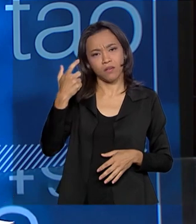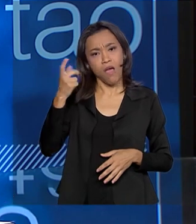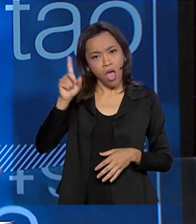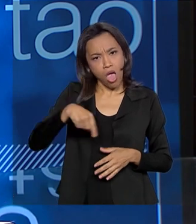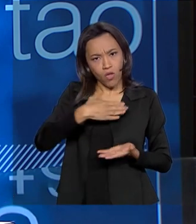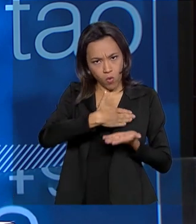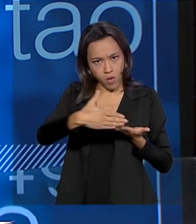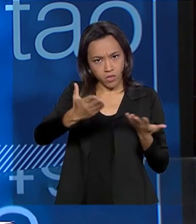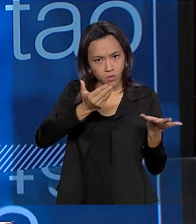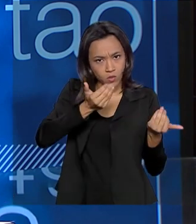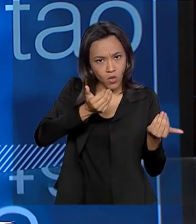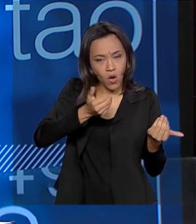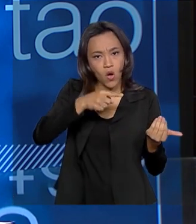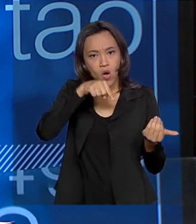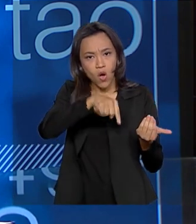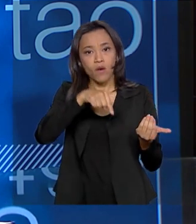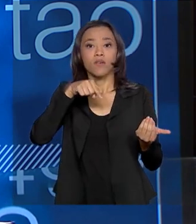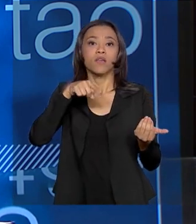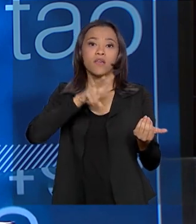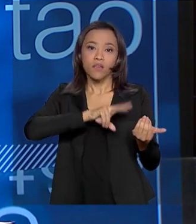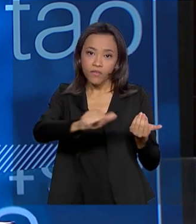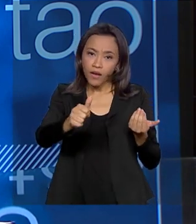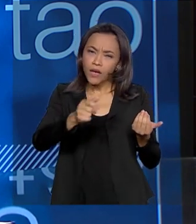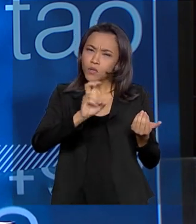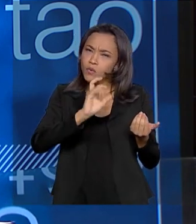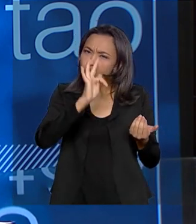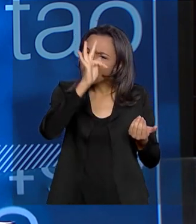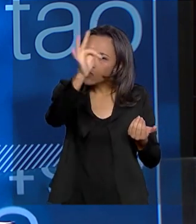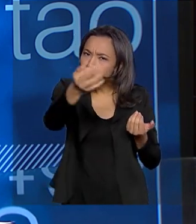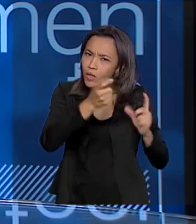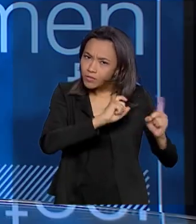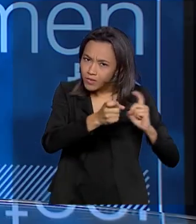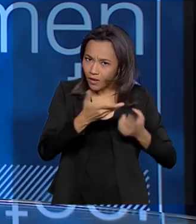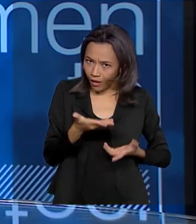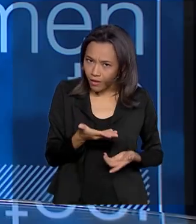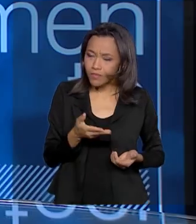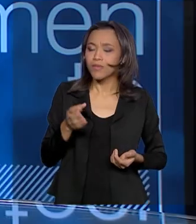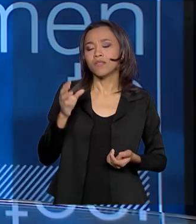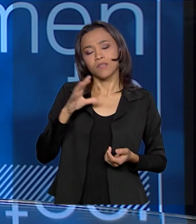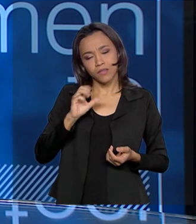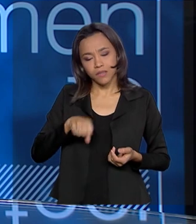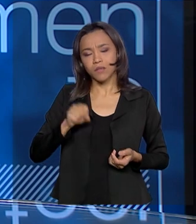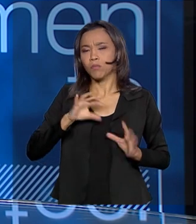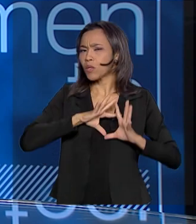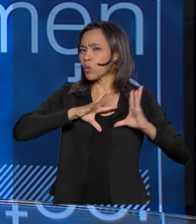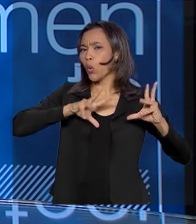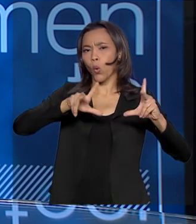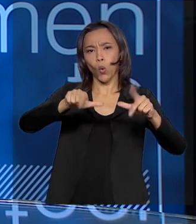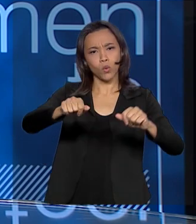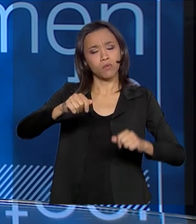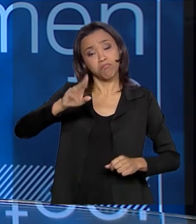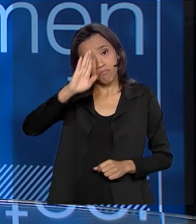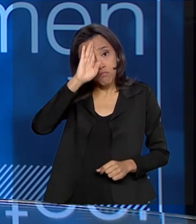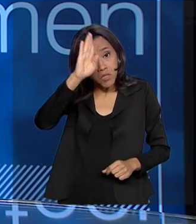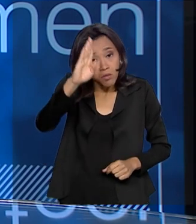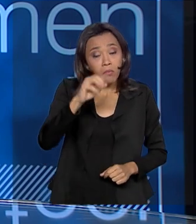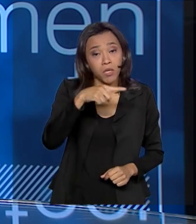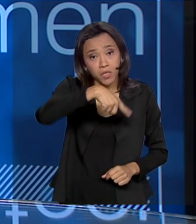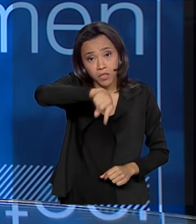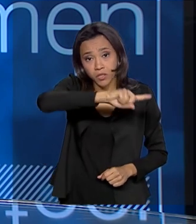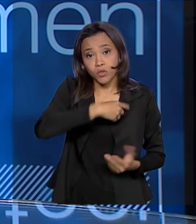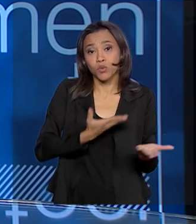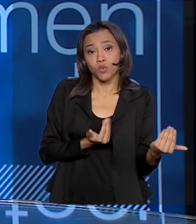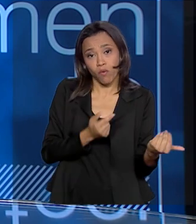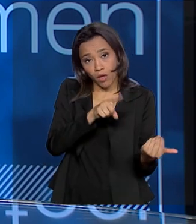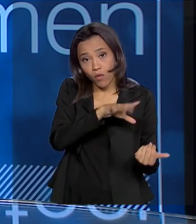jovens que vão fazer a gestão desse recurso no futuro? Passa por todos os cidadãos, especialmente os jovens, que são o futuro do país.